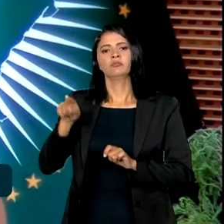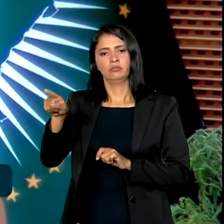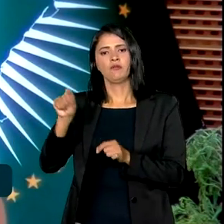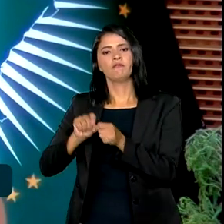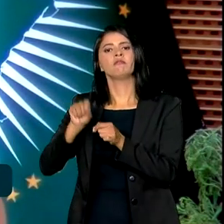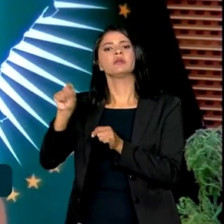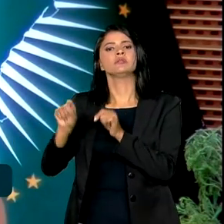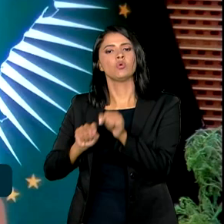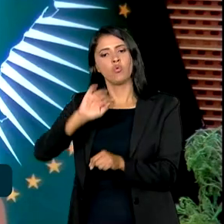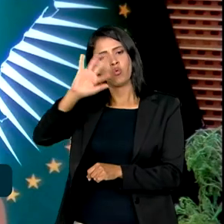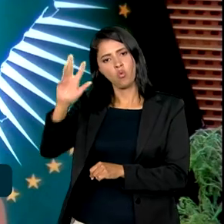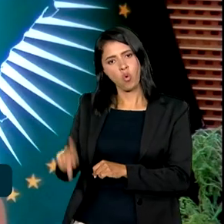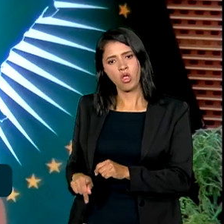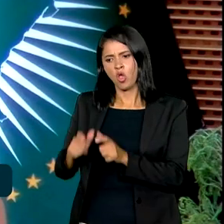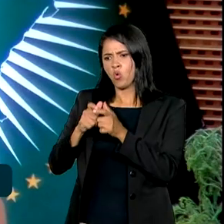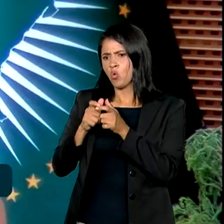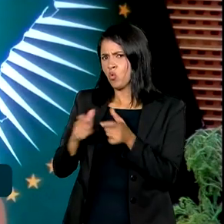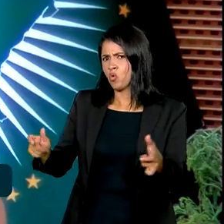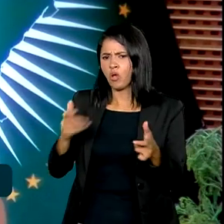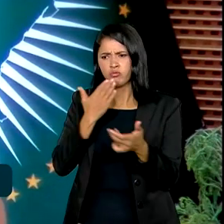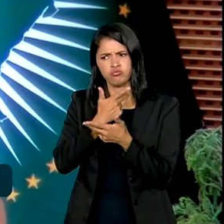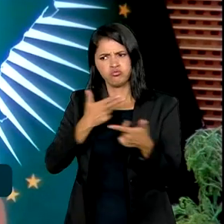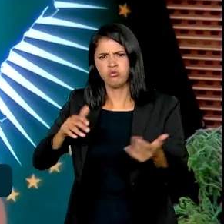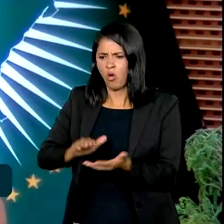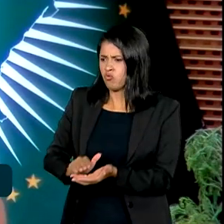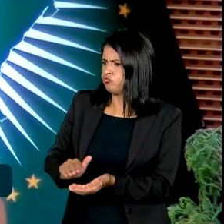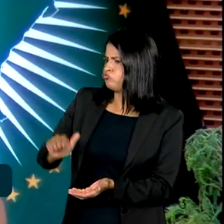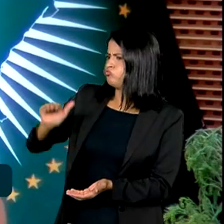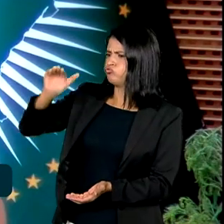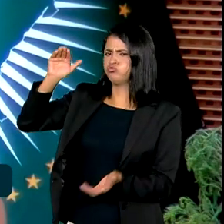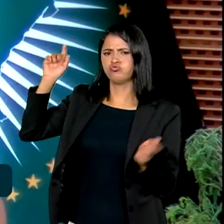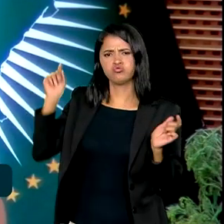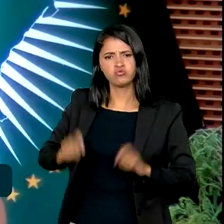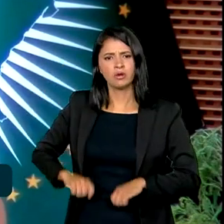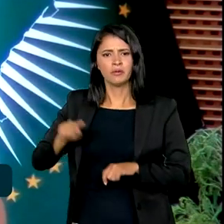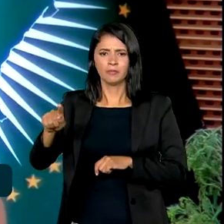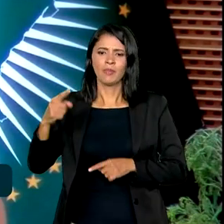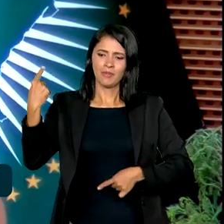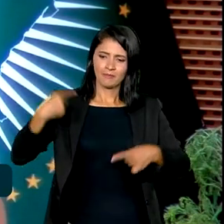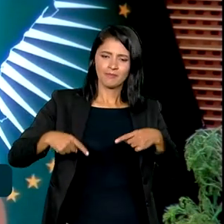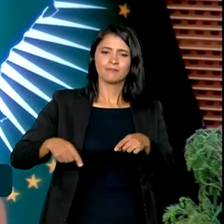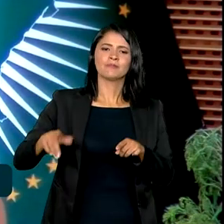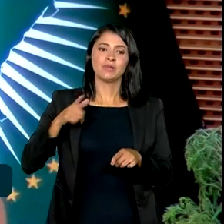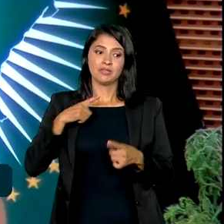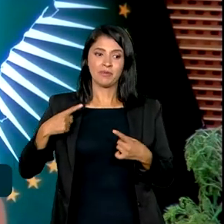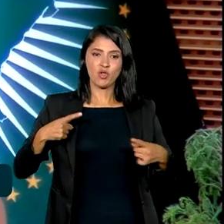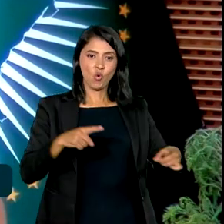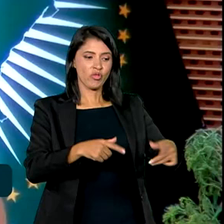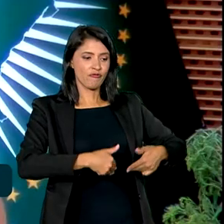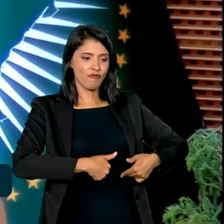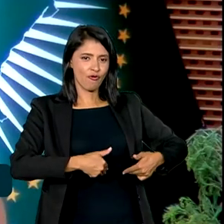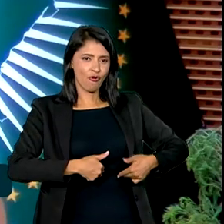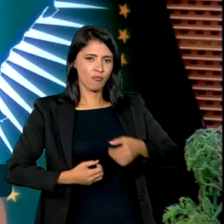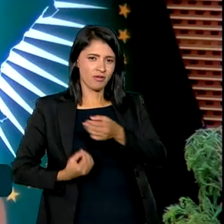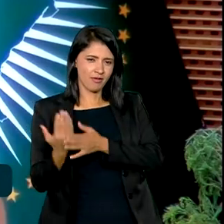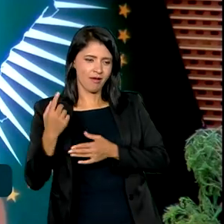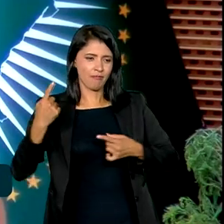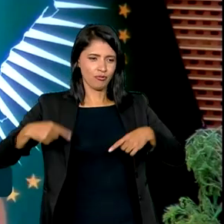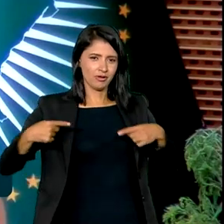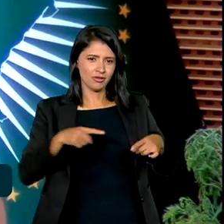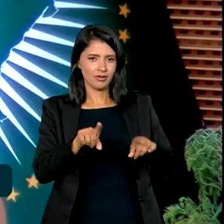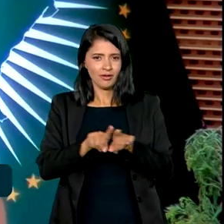um grande celeiro para o mundo, viabilizando políticas de combate à fome e de produção